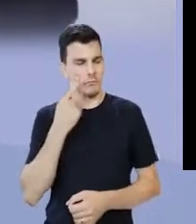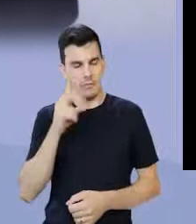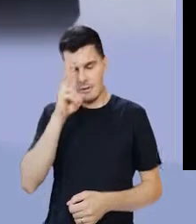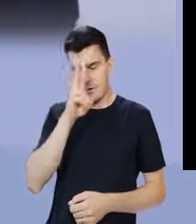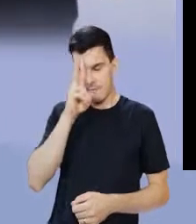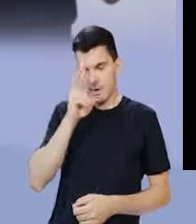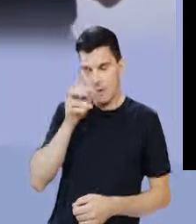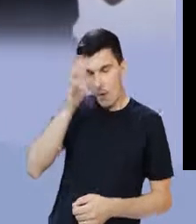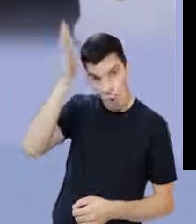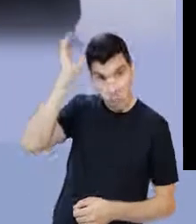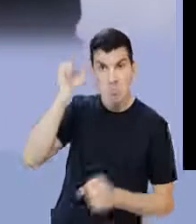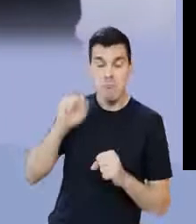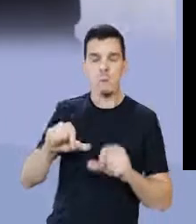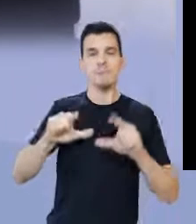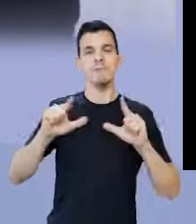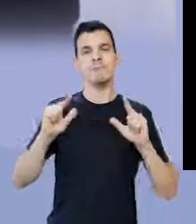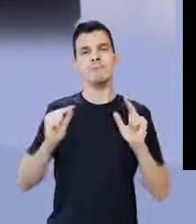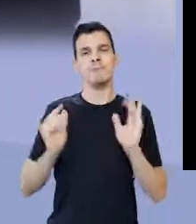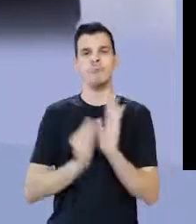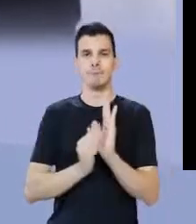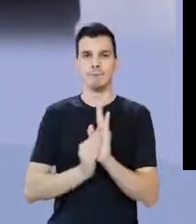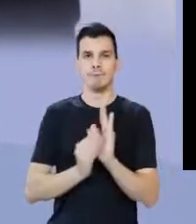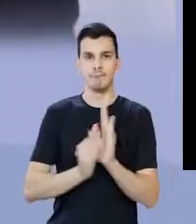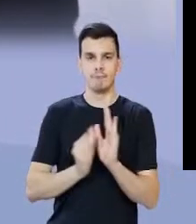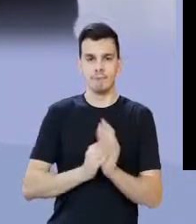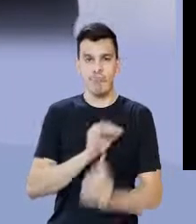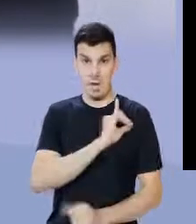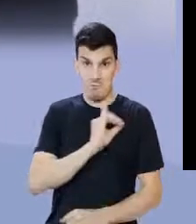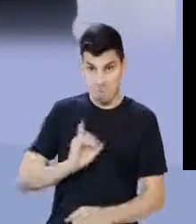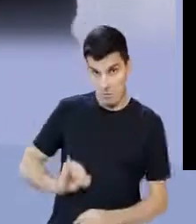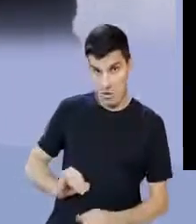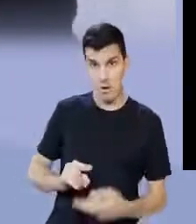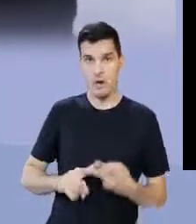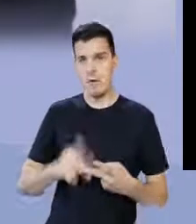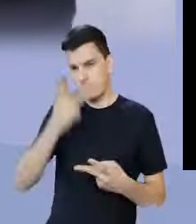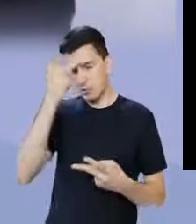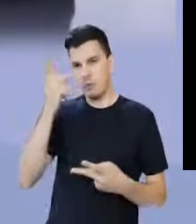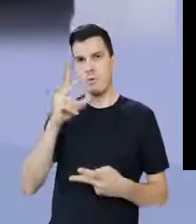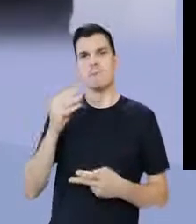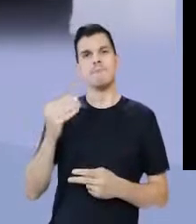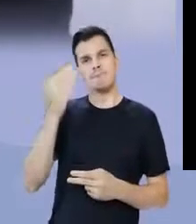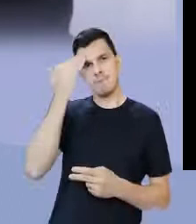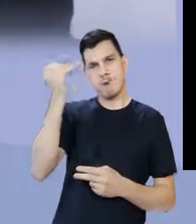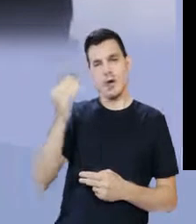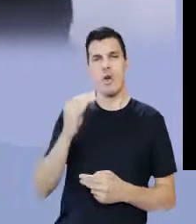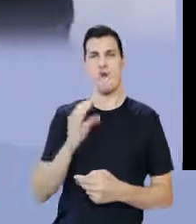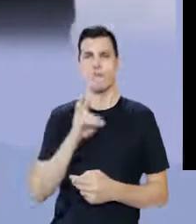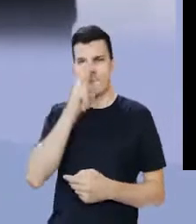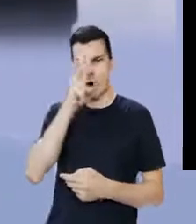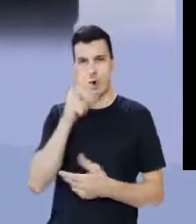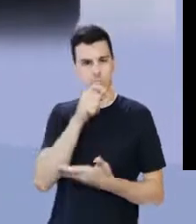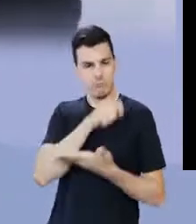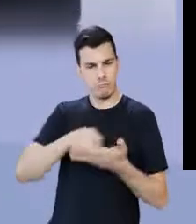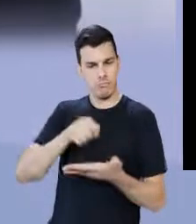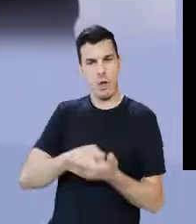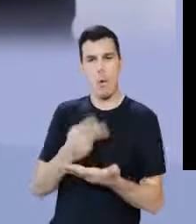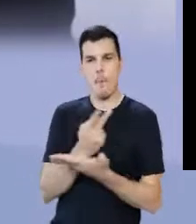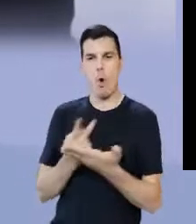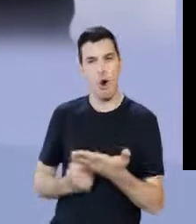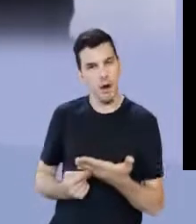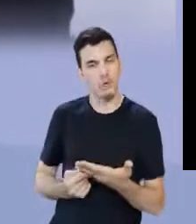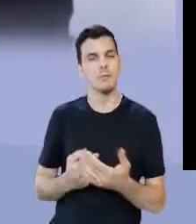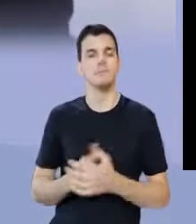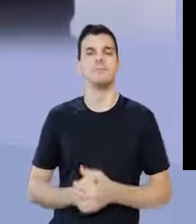nova Roma, que pode vangloriar-se, e celebrar, seus imperadores, e homens fortes, seus grandes poetas, e